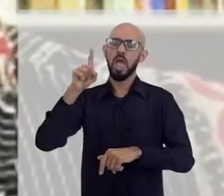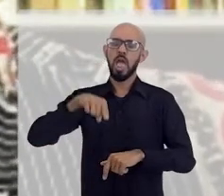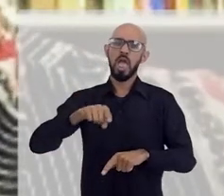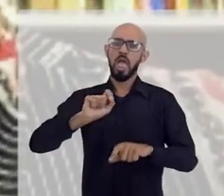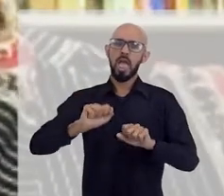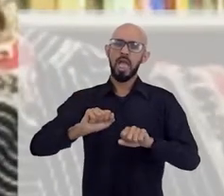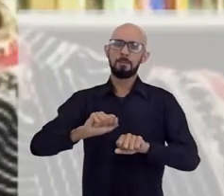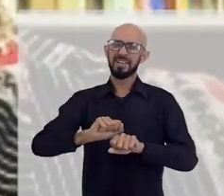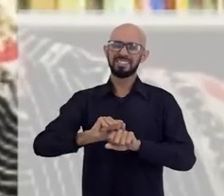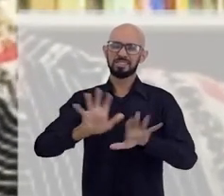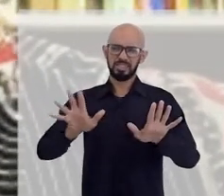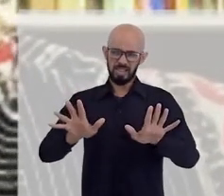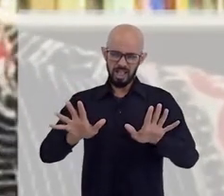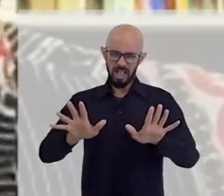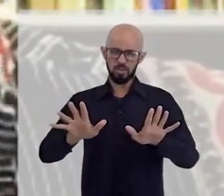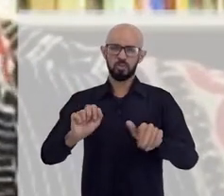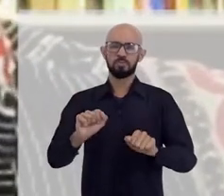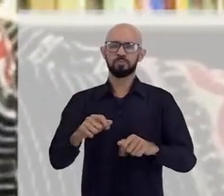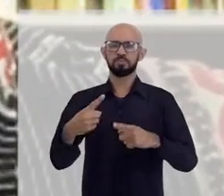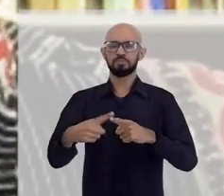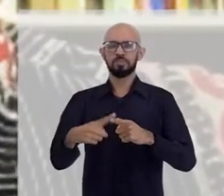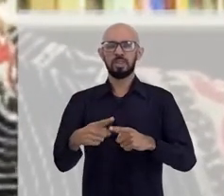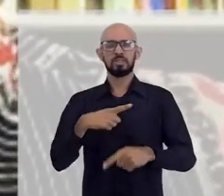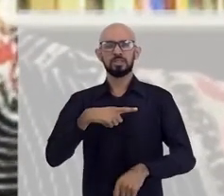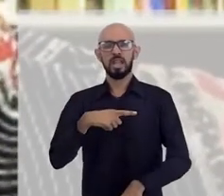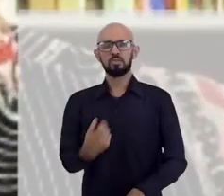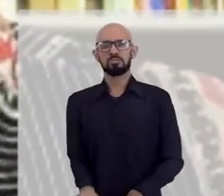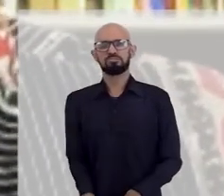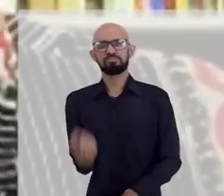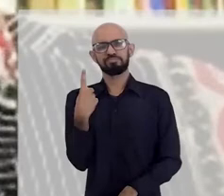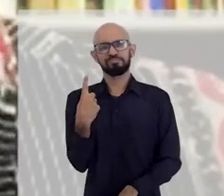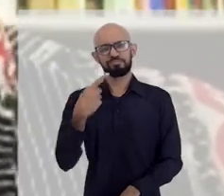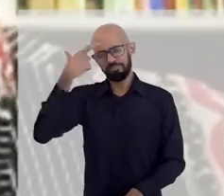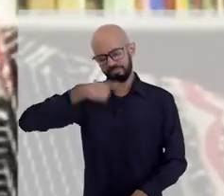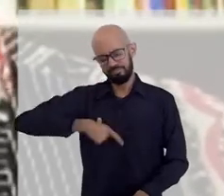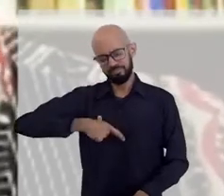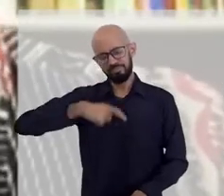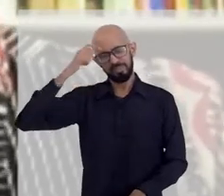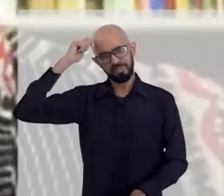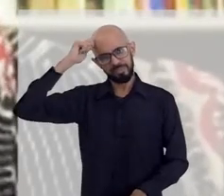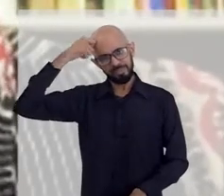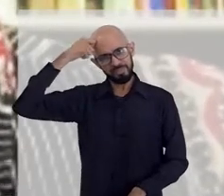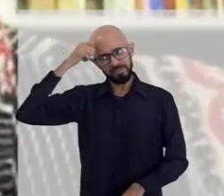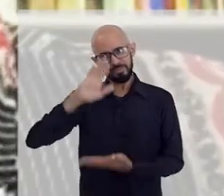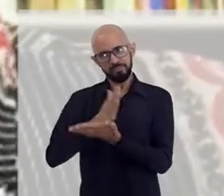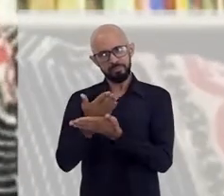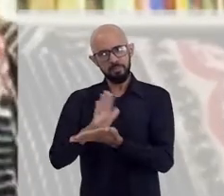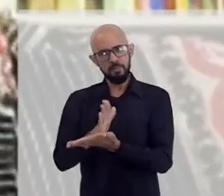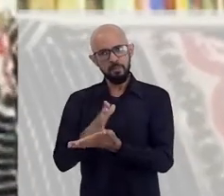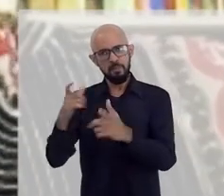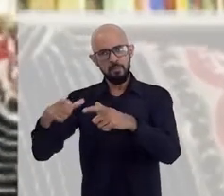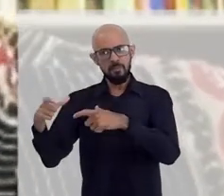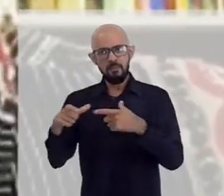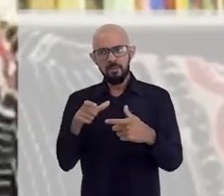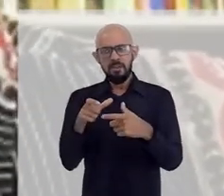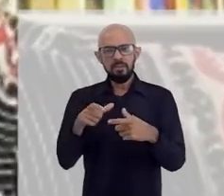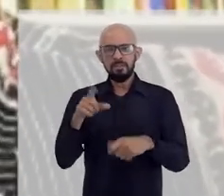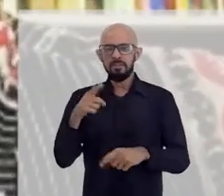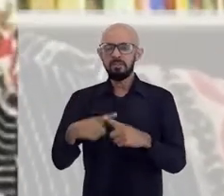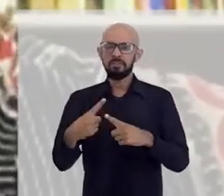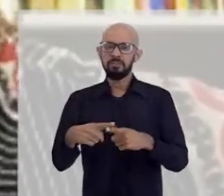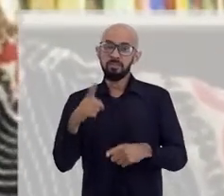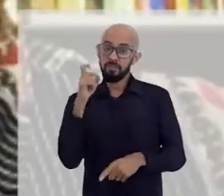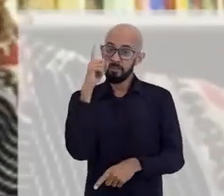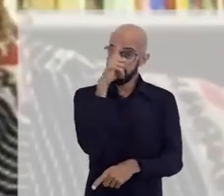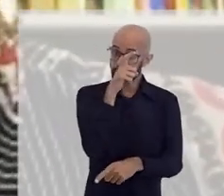mais explícita, porque há um estranhamento dos corpos negros, das pessoas negras em determinados espaços, porque é muito raro, muito